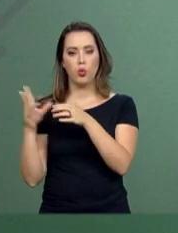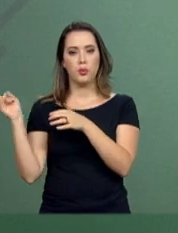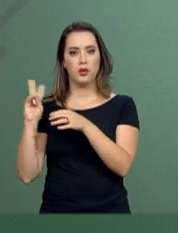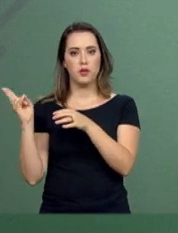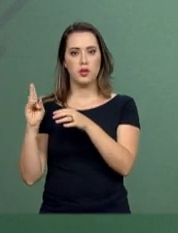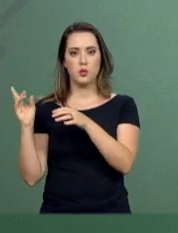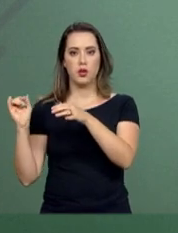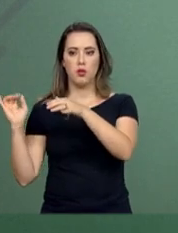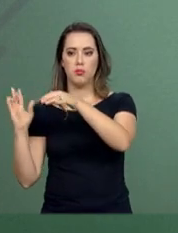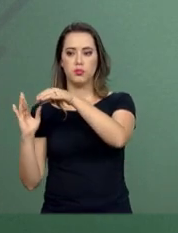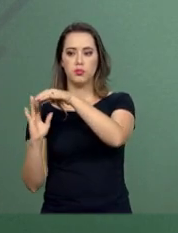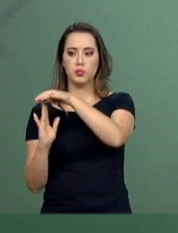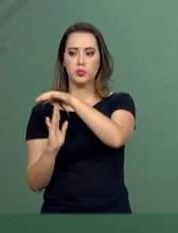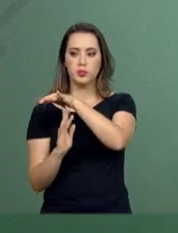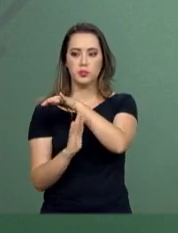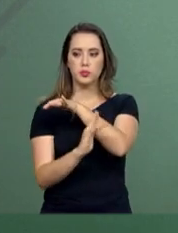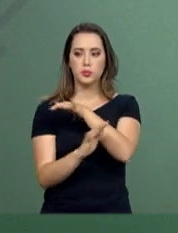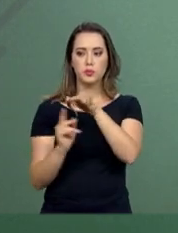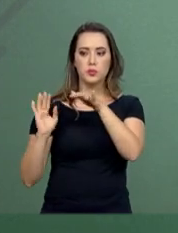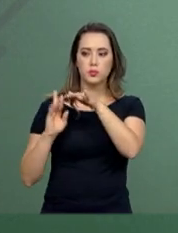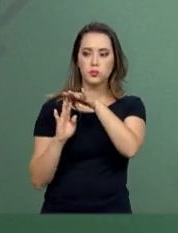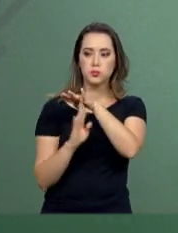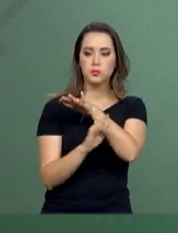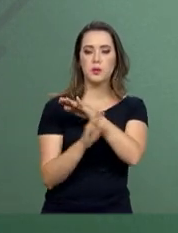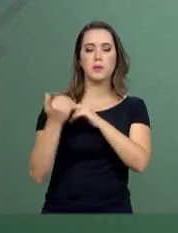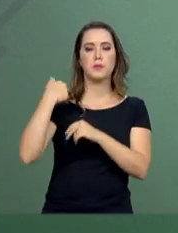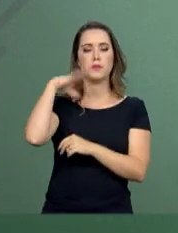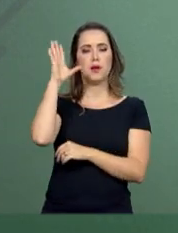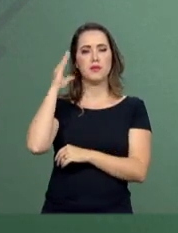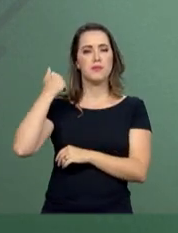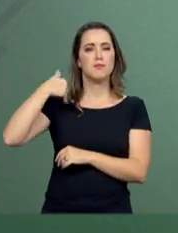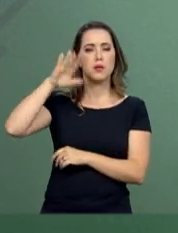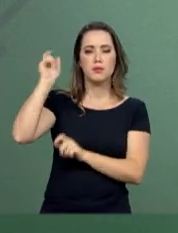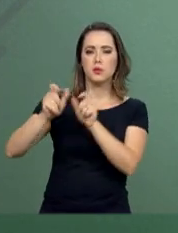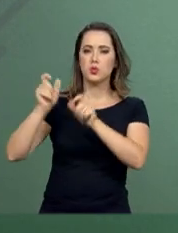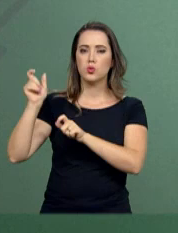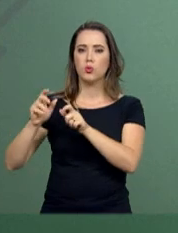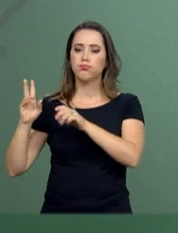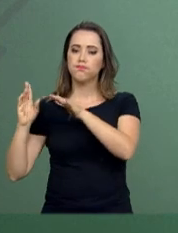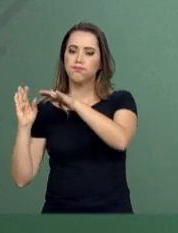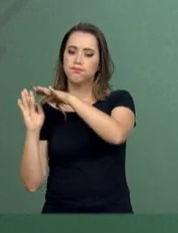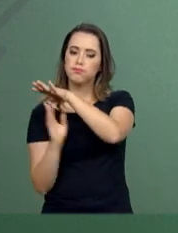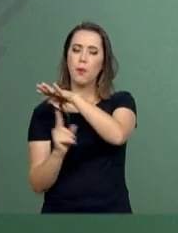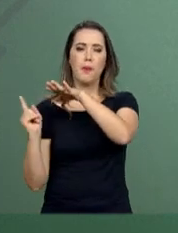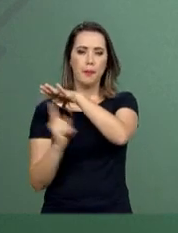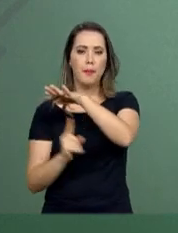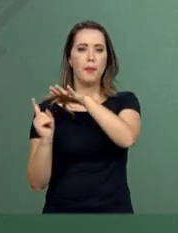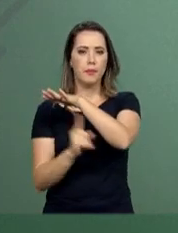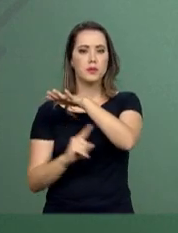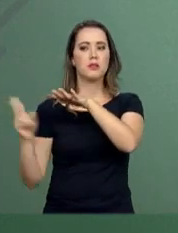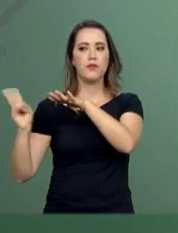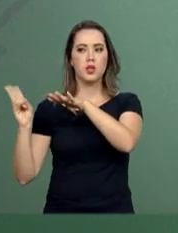em fluxo cada vez mais intenso. O governo